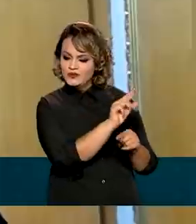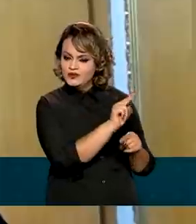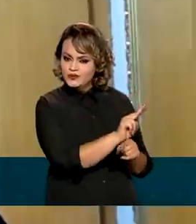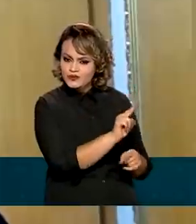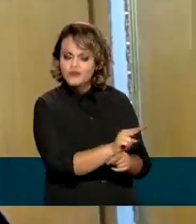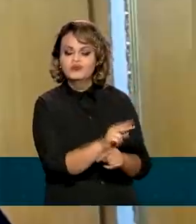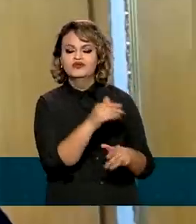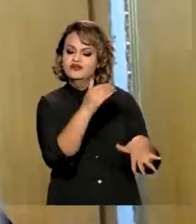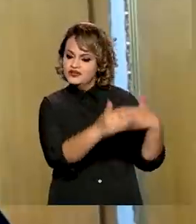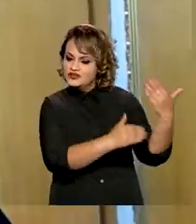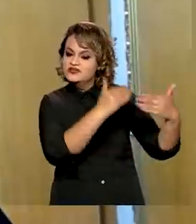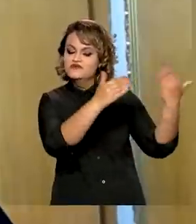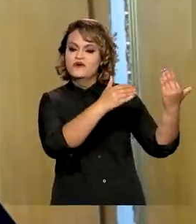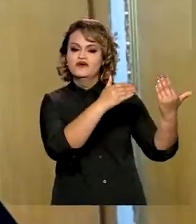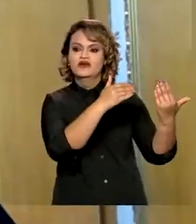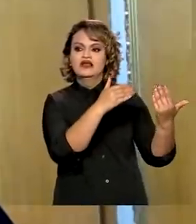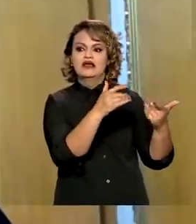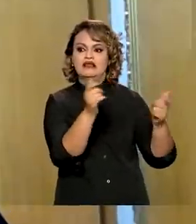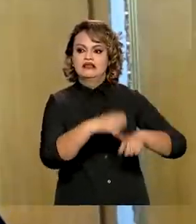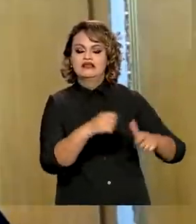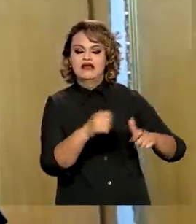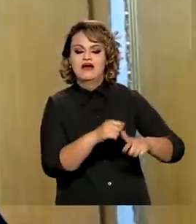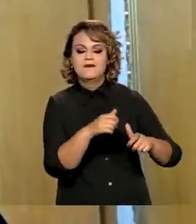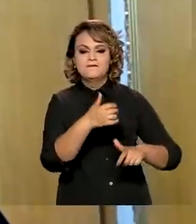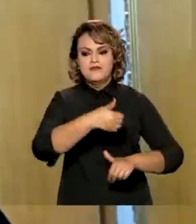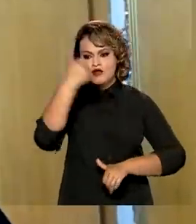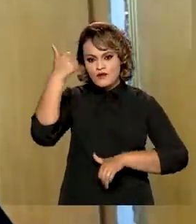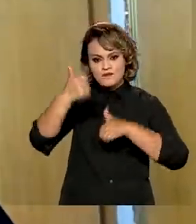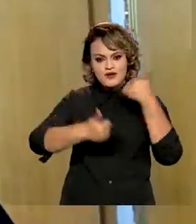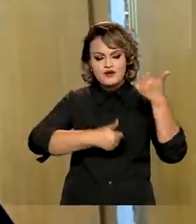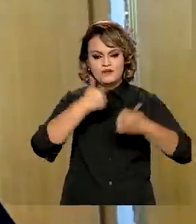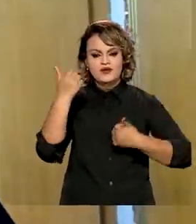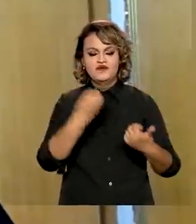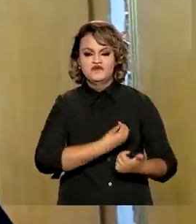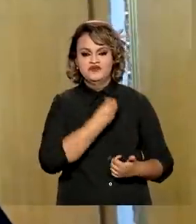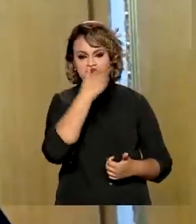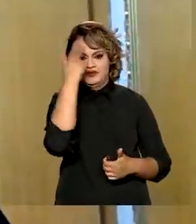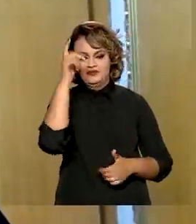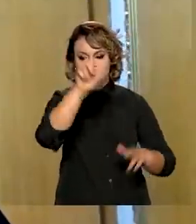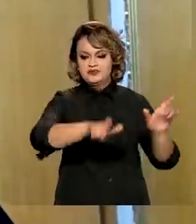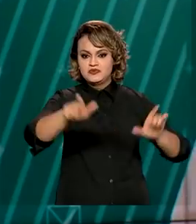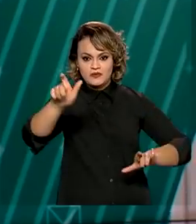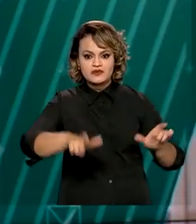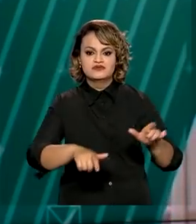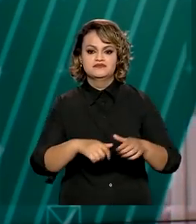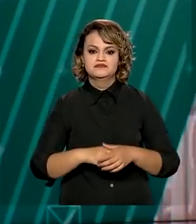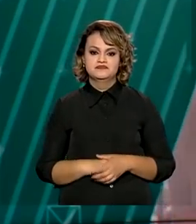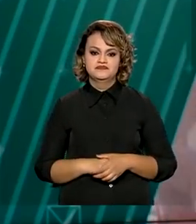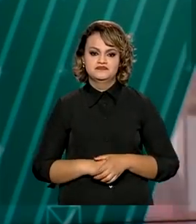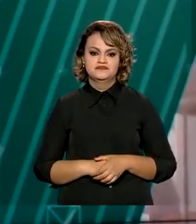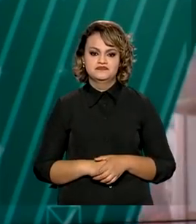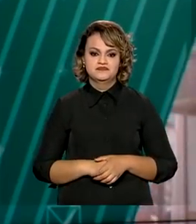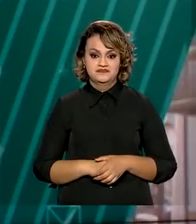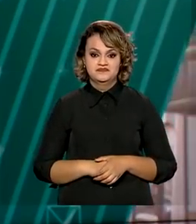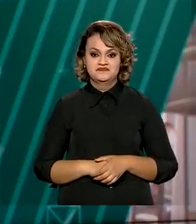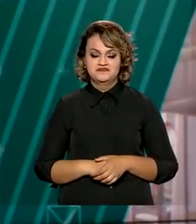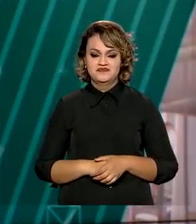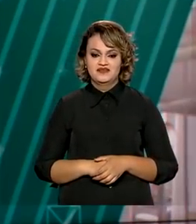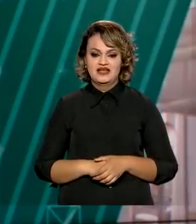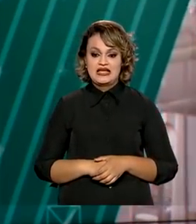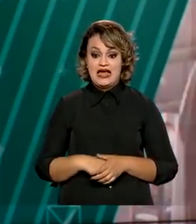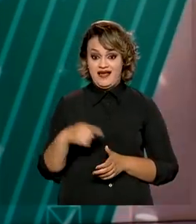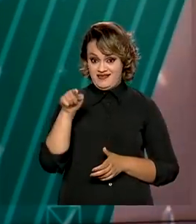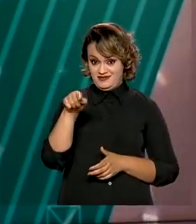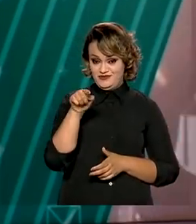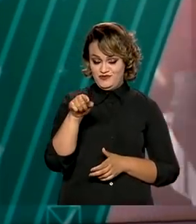desenvolvido, que traga melhores condições de vida para as populações. E depois que um